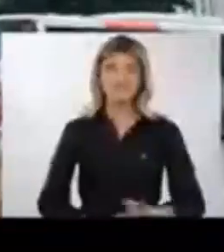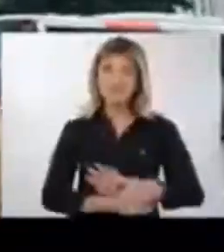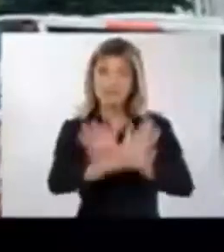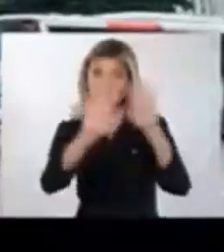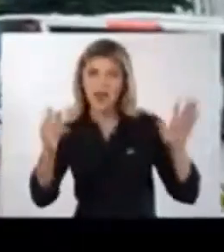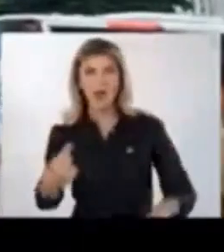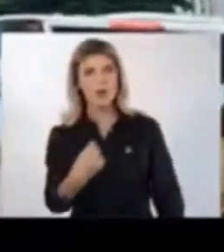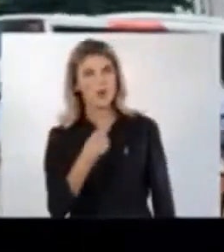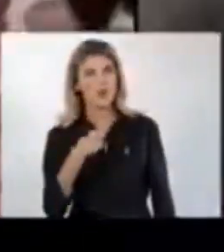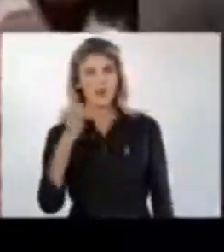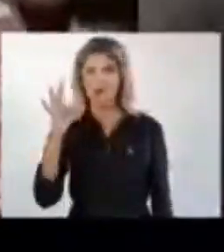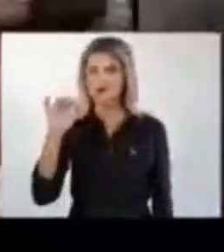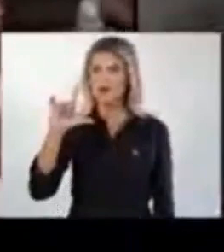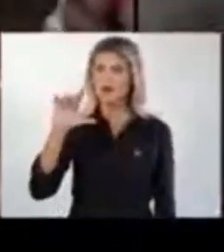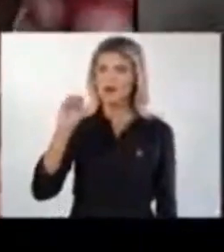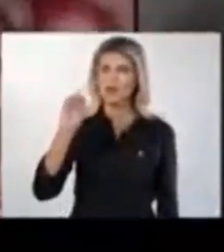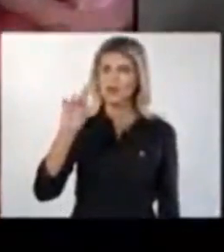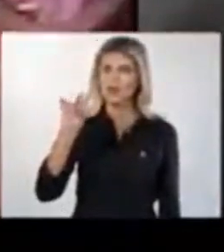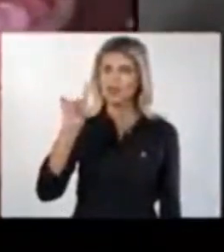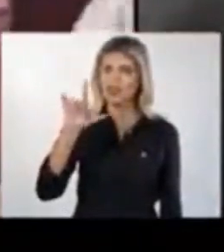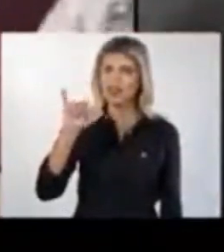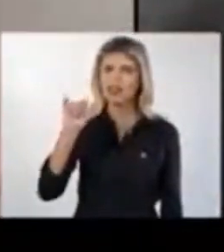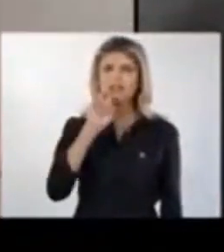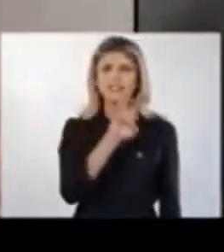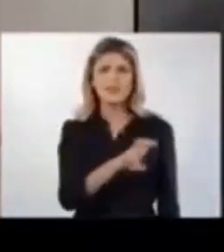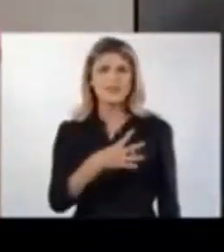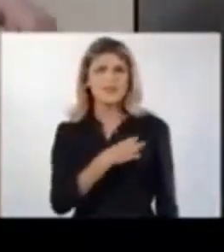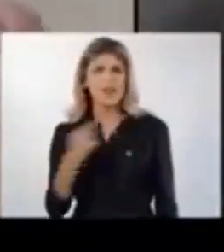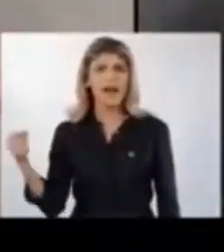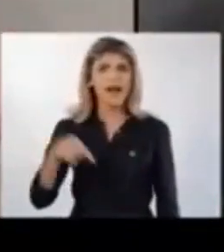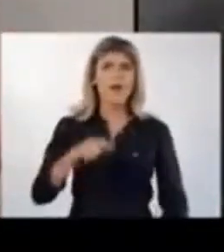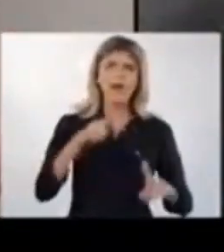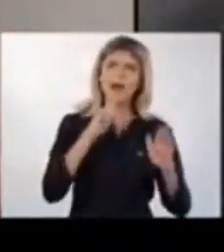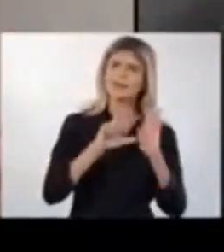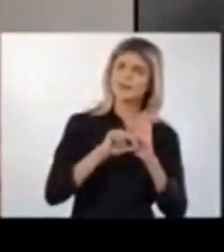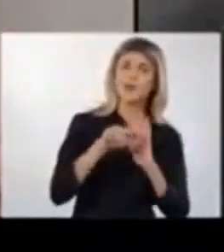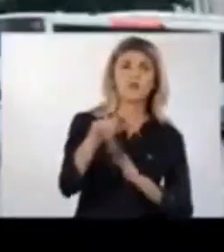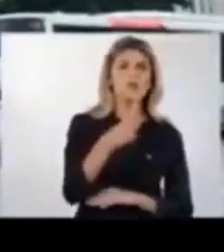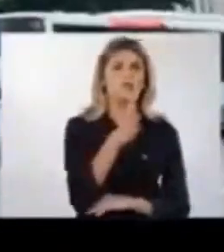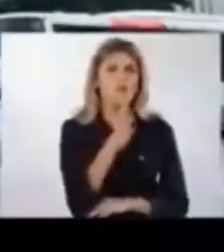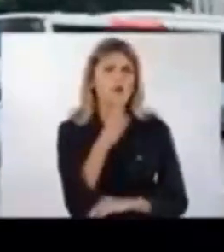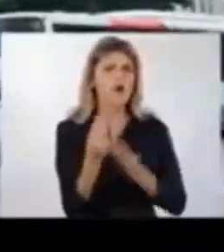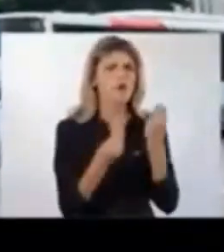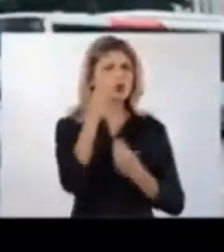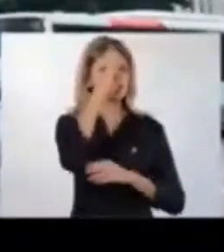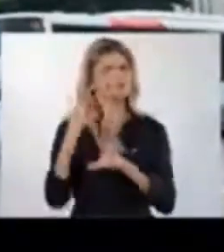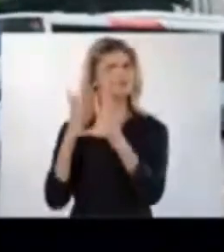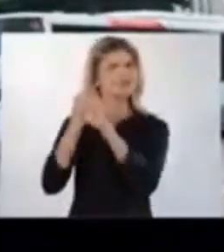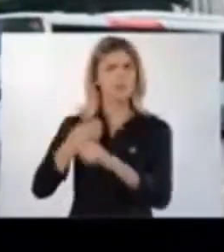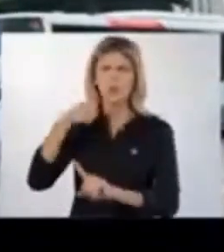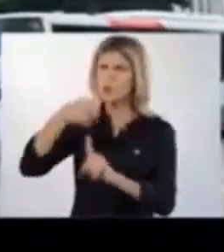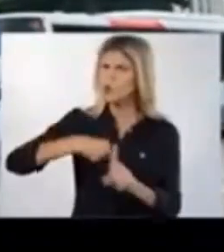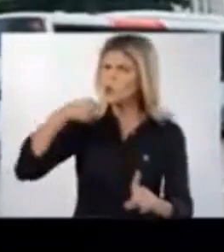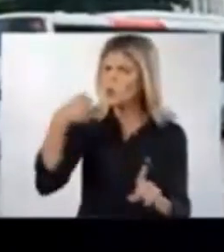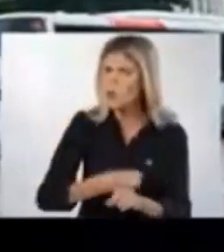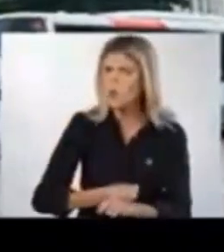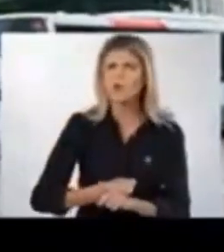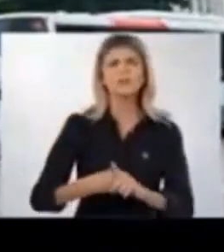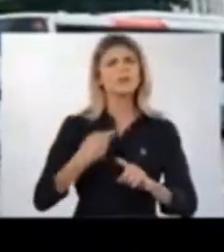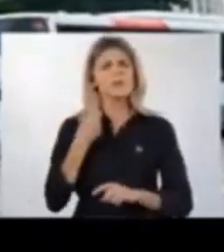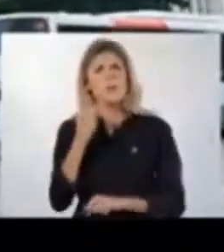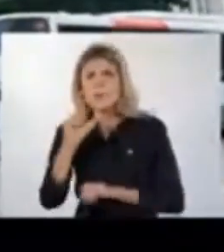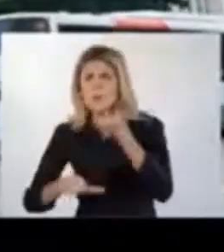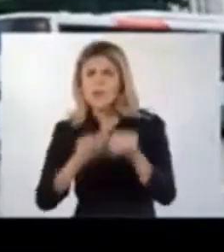Olá, sou Flor de Lis, mãe de 55 filhos. Muitos vieram aqui da Central do Brasil. Você conhece minha história, a minha luta.